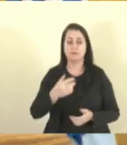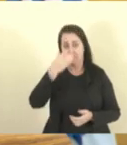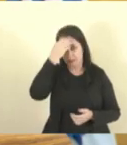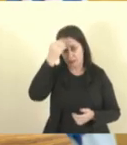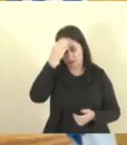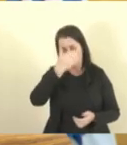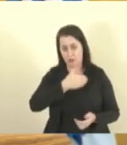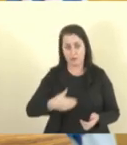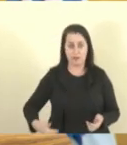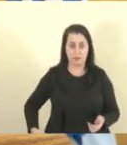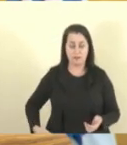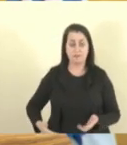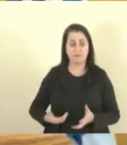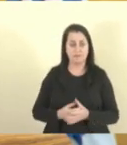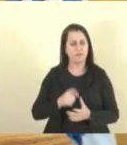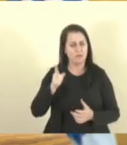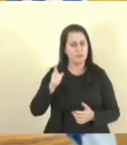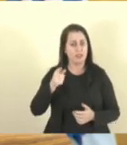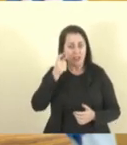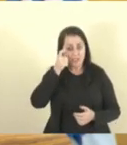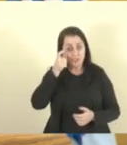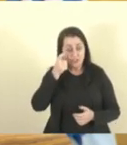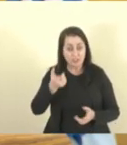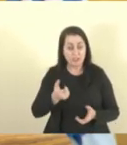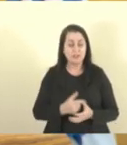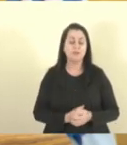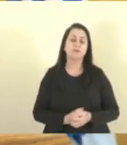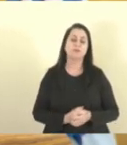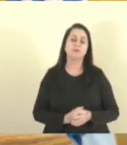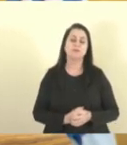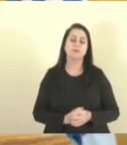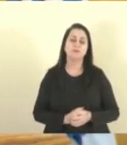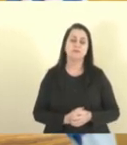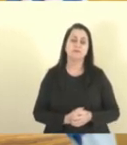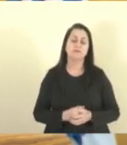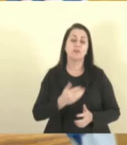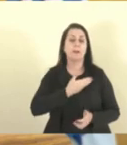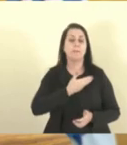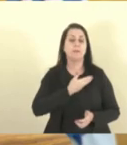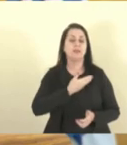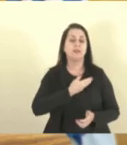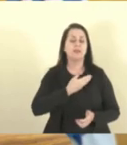Renato, você deve estar assistindo aí, nosso amigo,